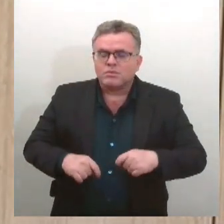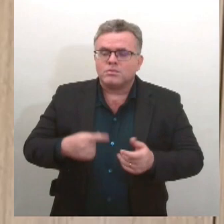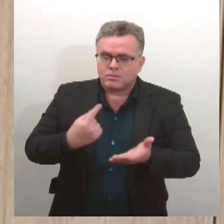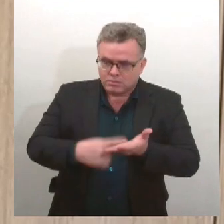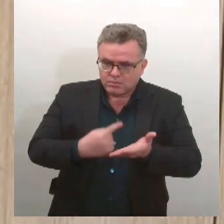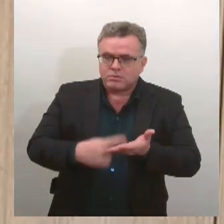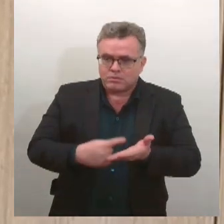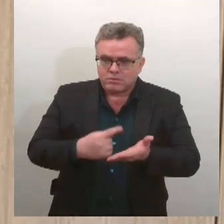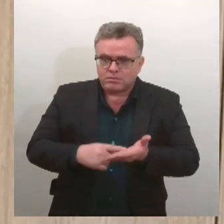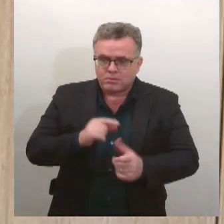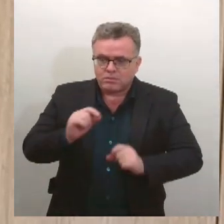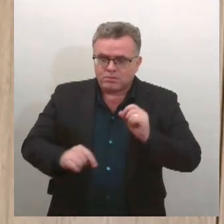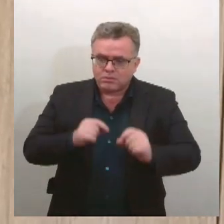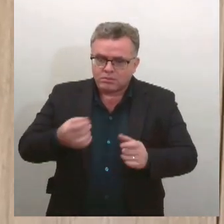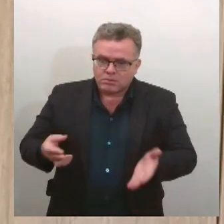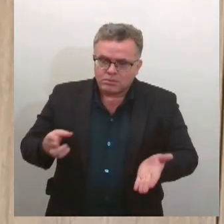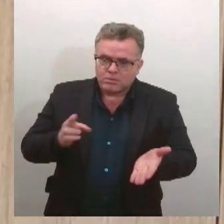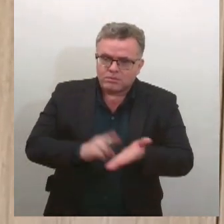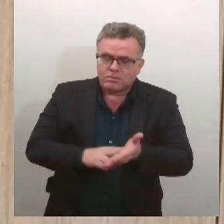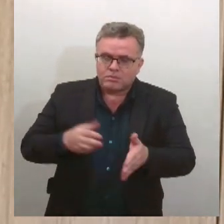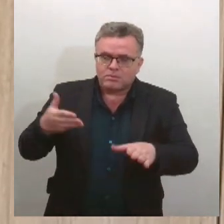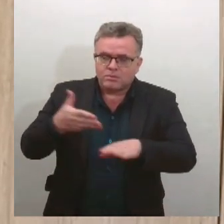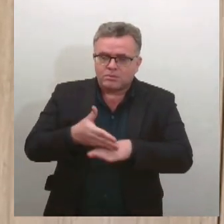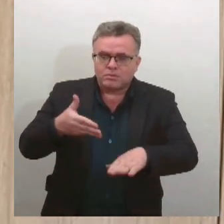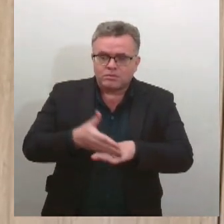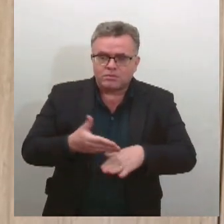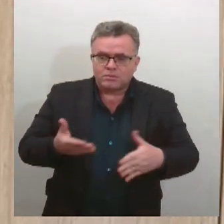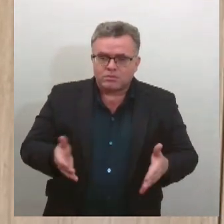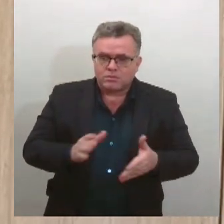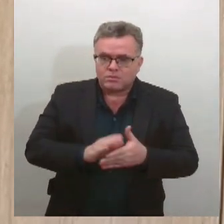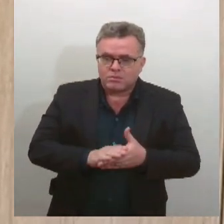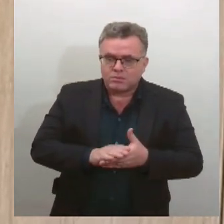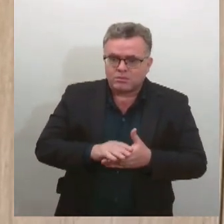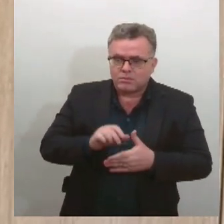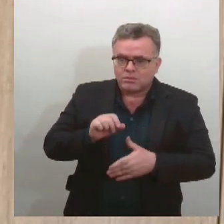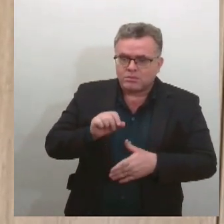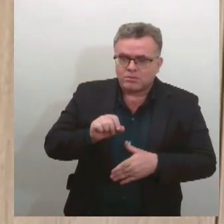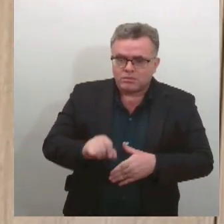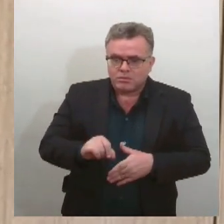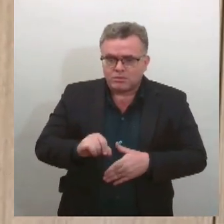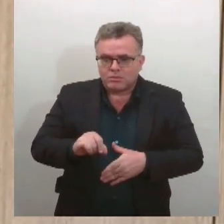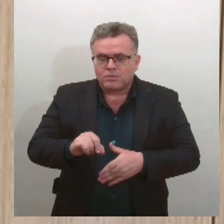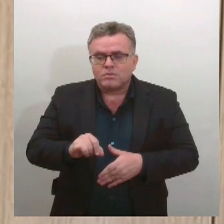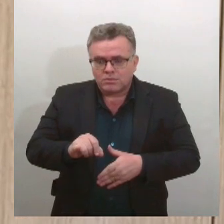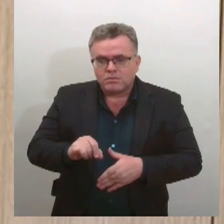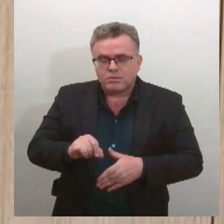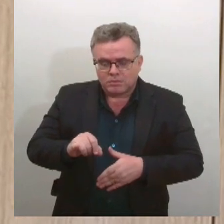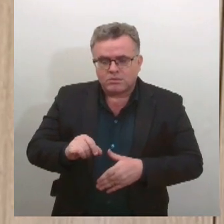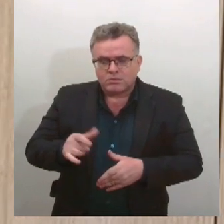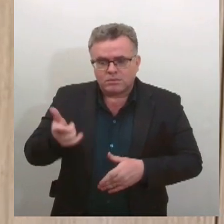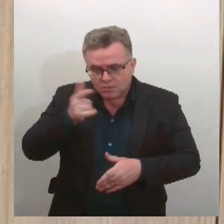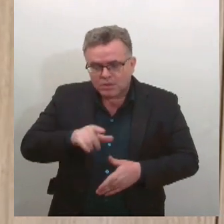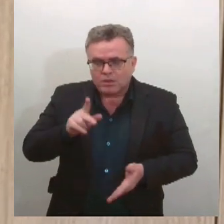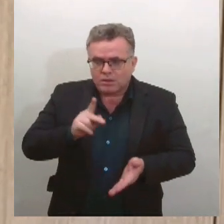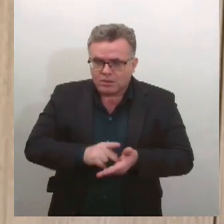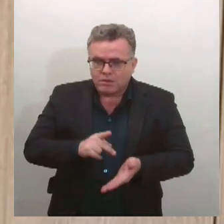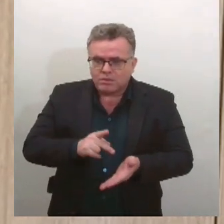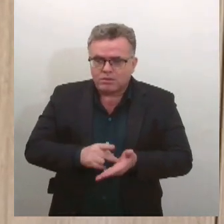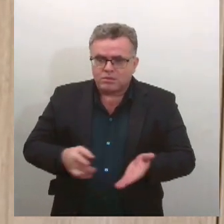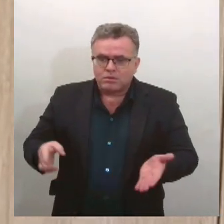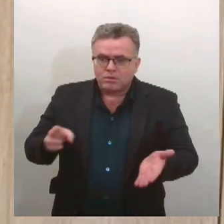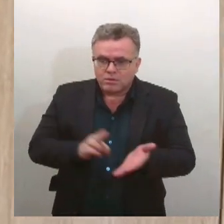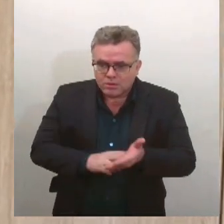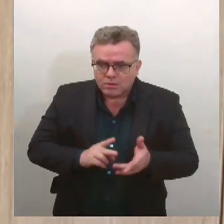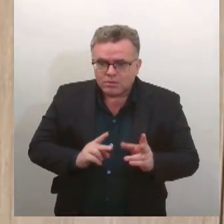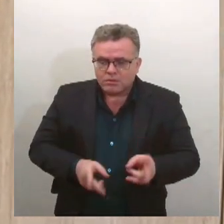acesso ao medicamento sem as orientações devidas de um profissional de saúde. É um problema grave no mundo